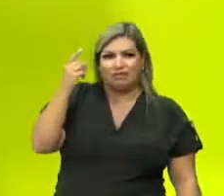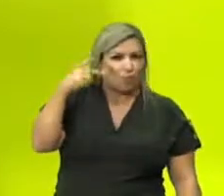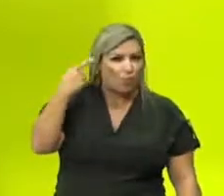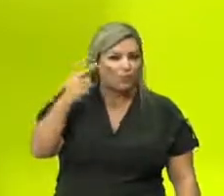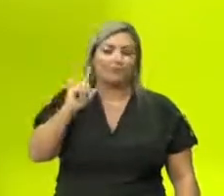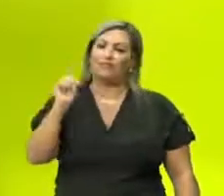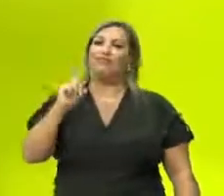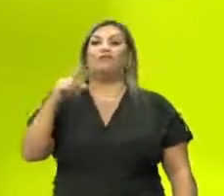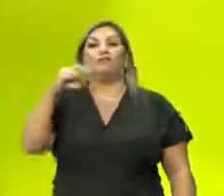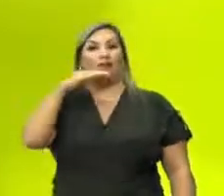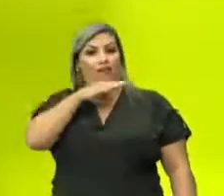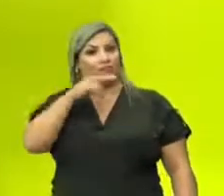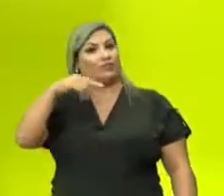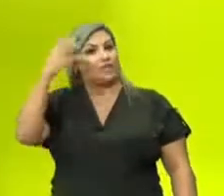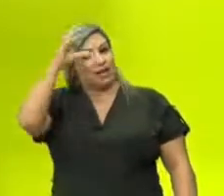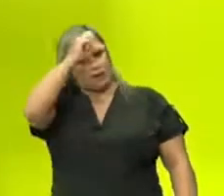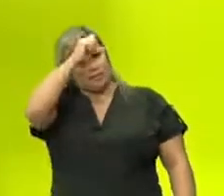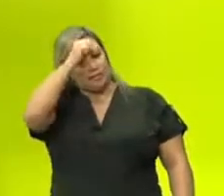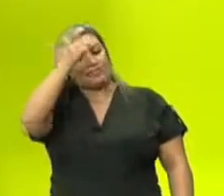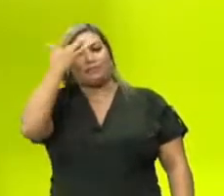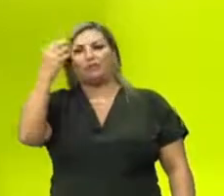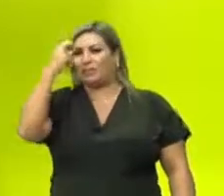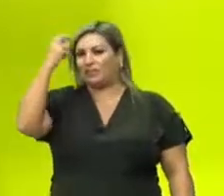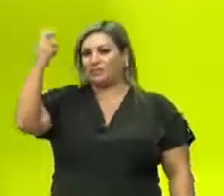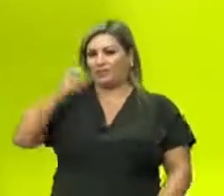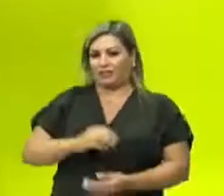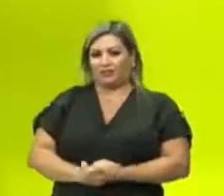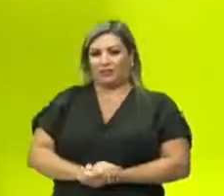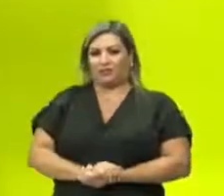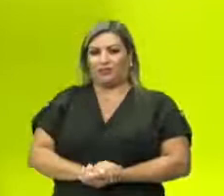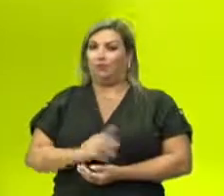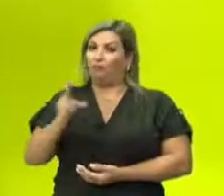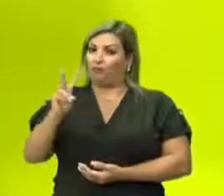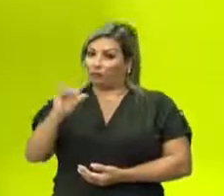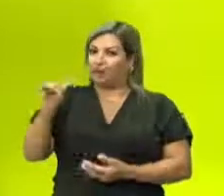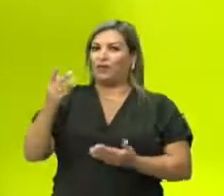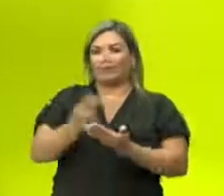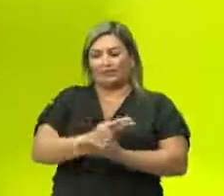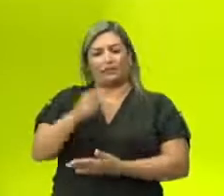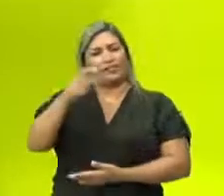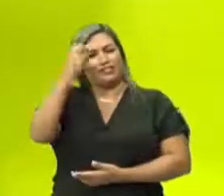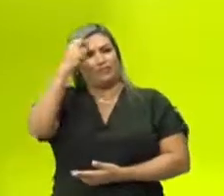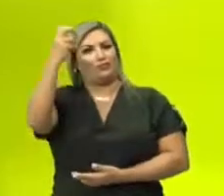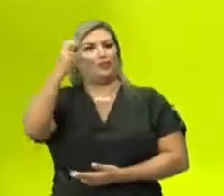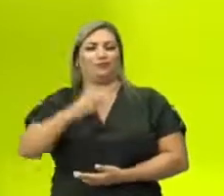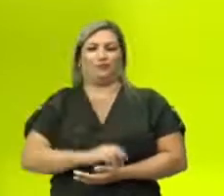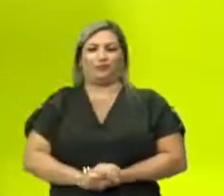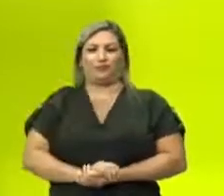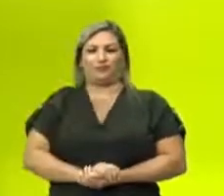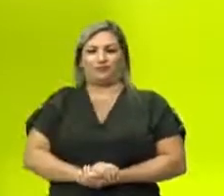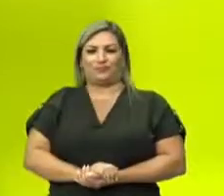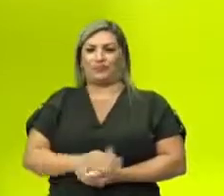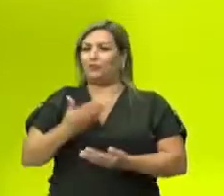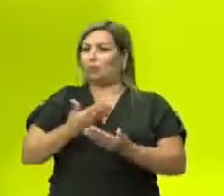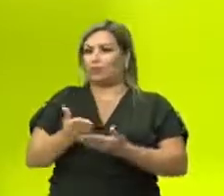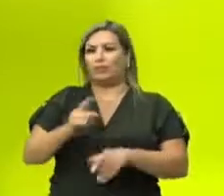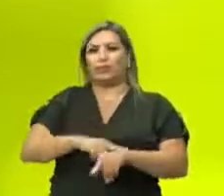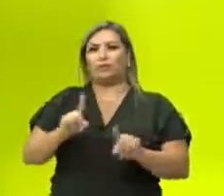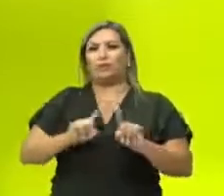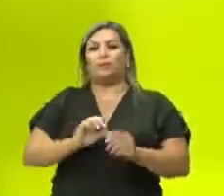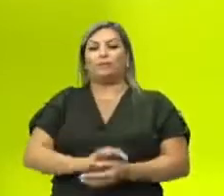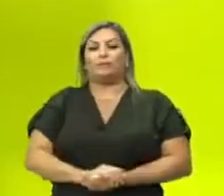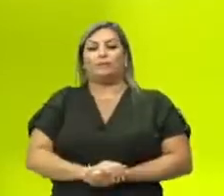Vamos falar assim, nossa, essa pessoa é muito inteligente. É isso que vai acontecer. Então vamos lá? Então vamos perder tempo aqui não.